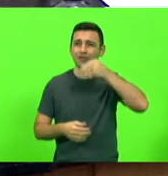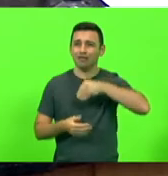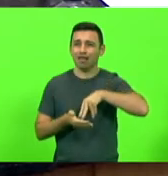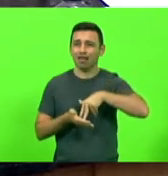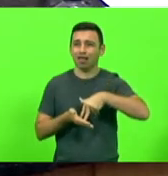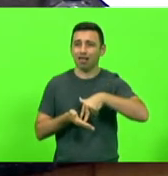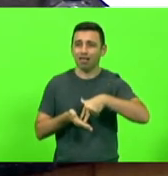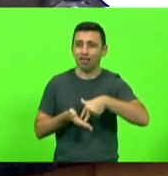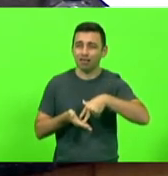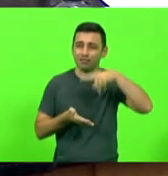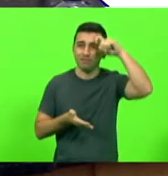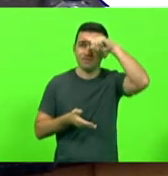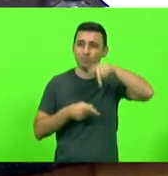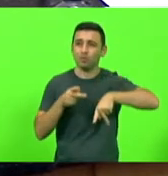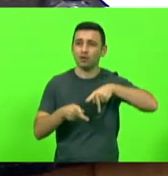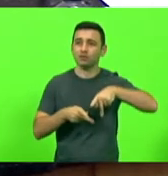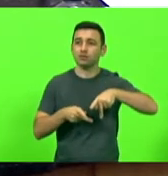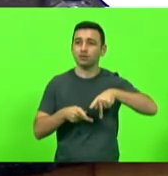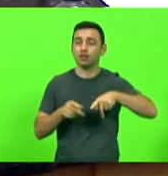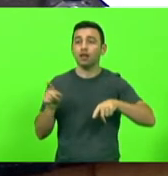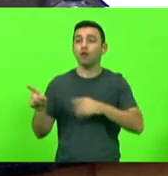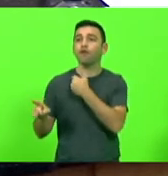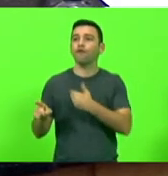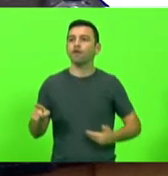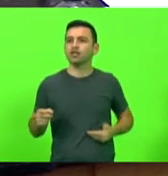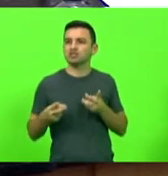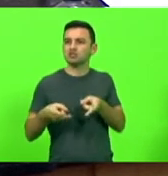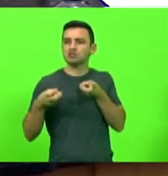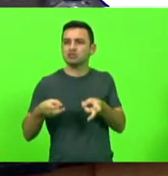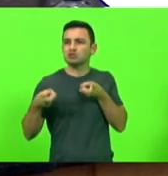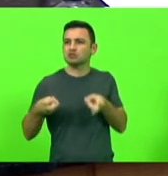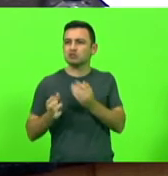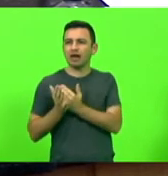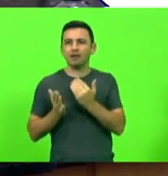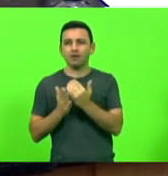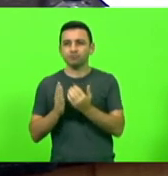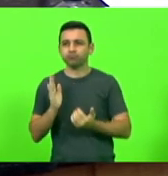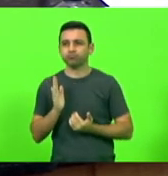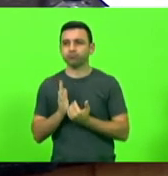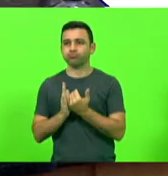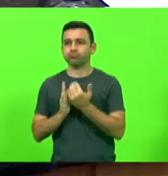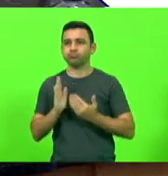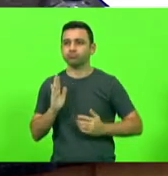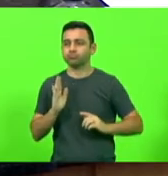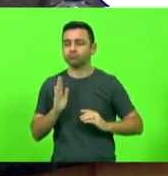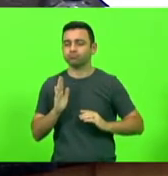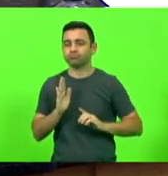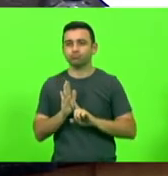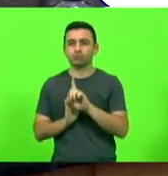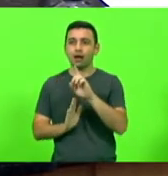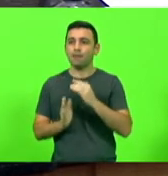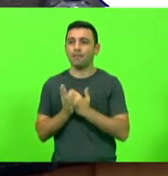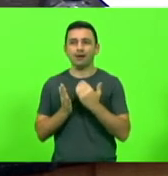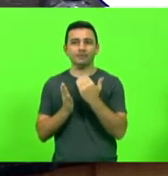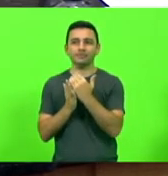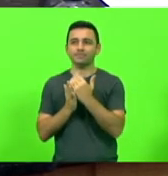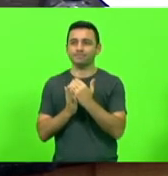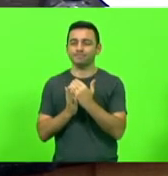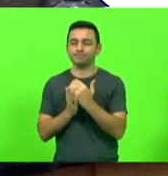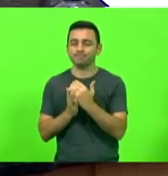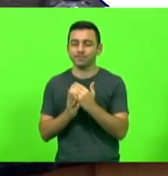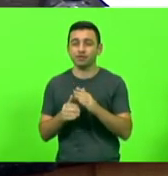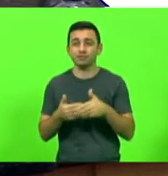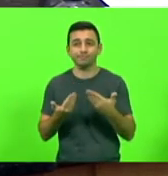aconteceu? o governo arrecadou como nunca. E é importante falar a palavra arrecadação